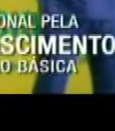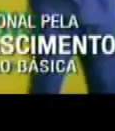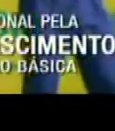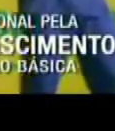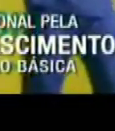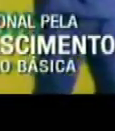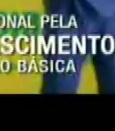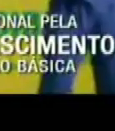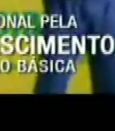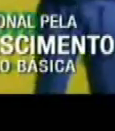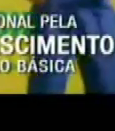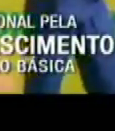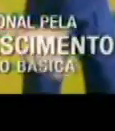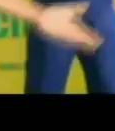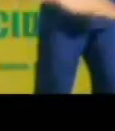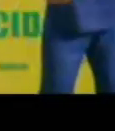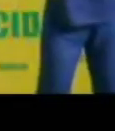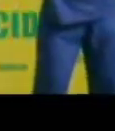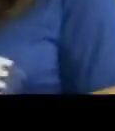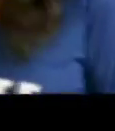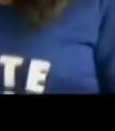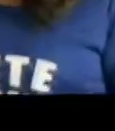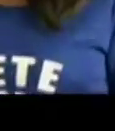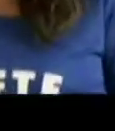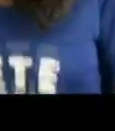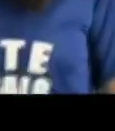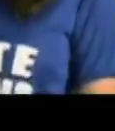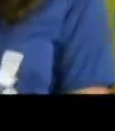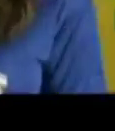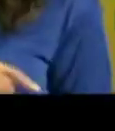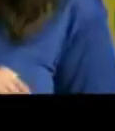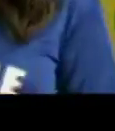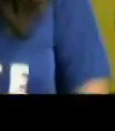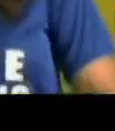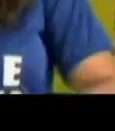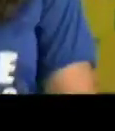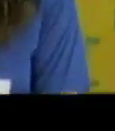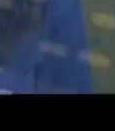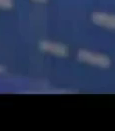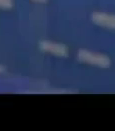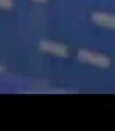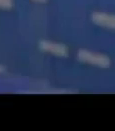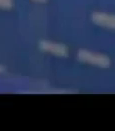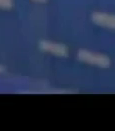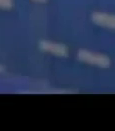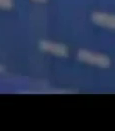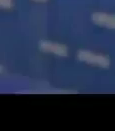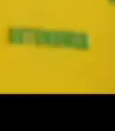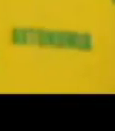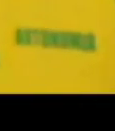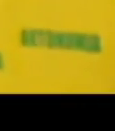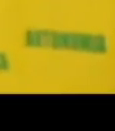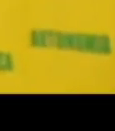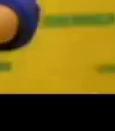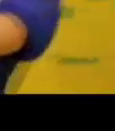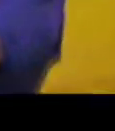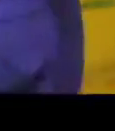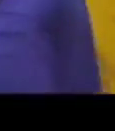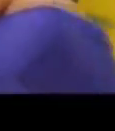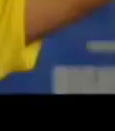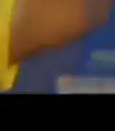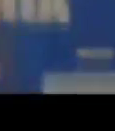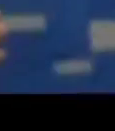Eu tenho certidão de nascimento, sou cidadão brasileiro.